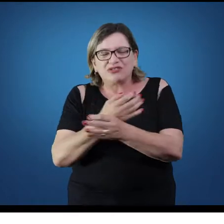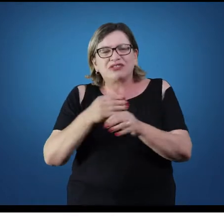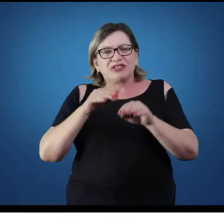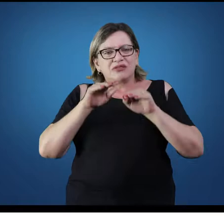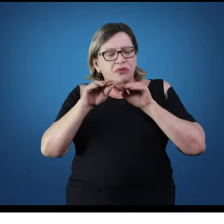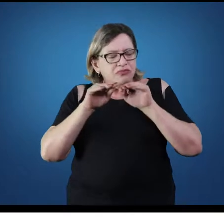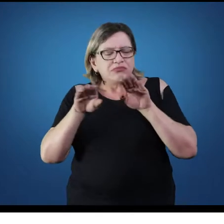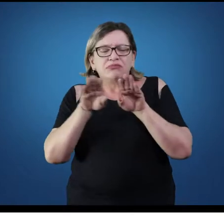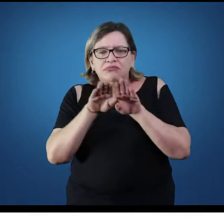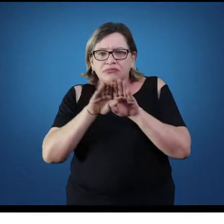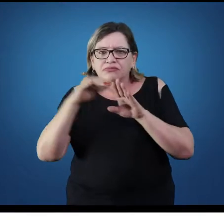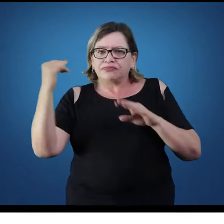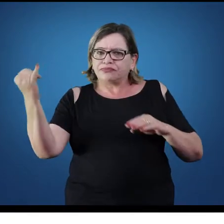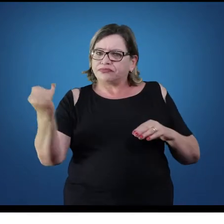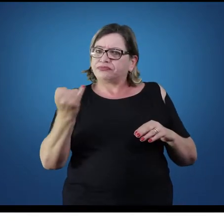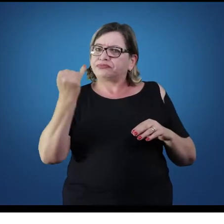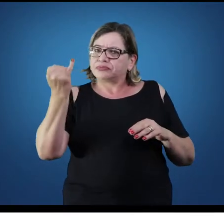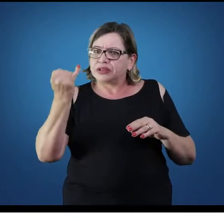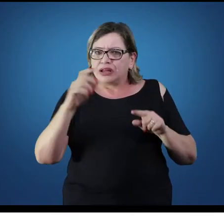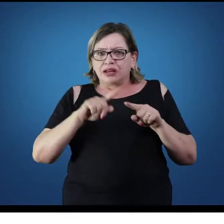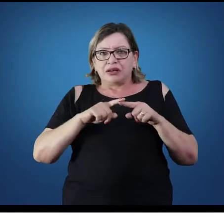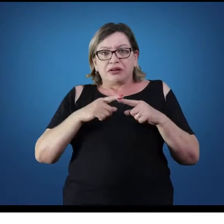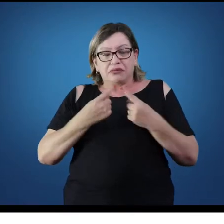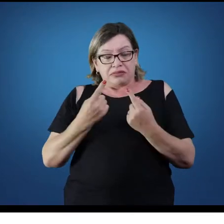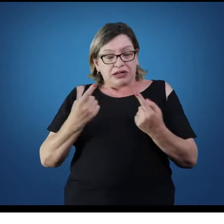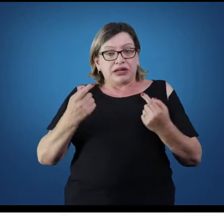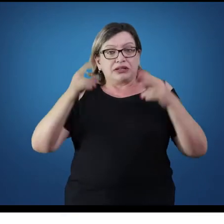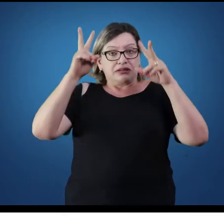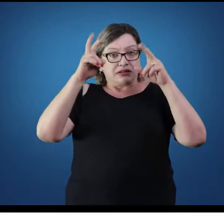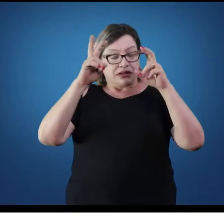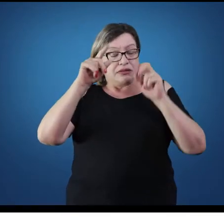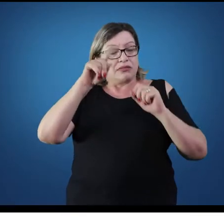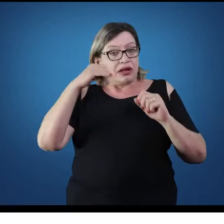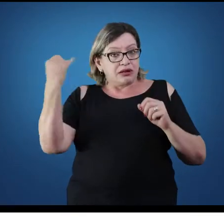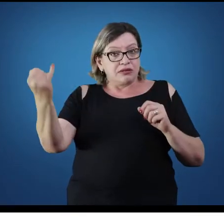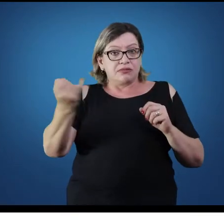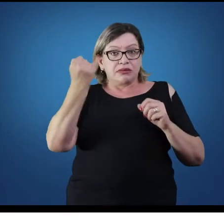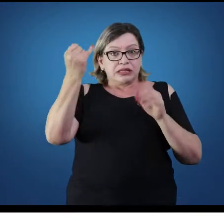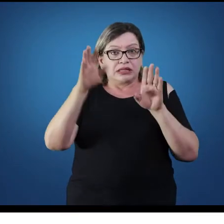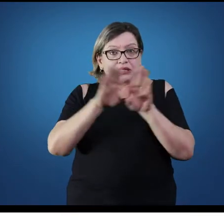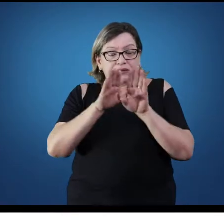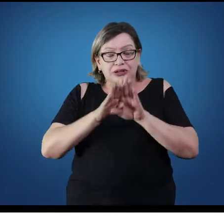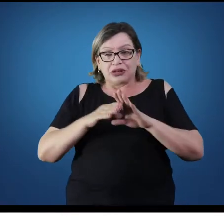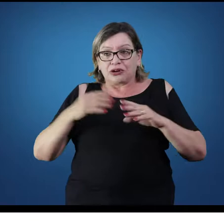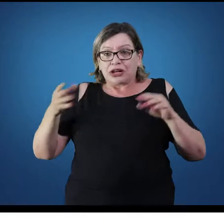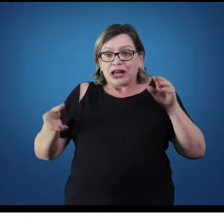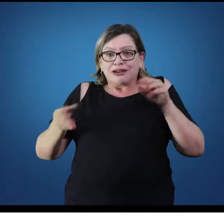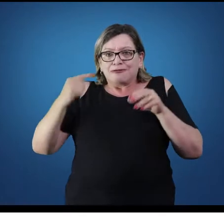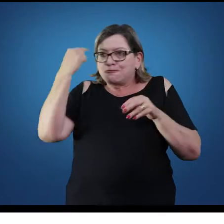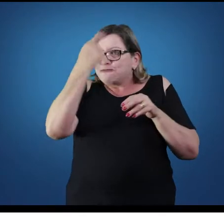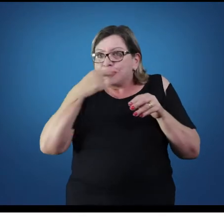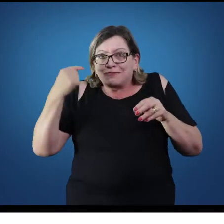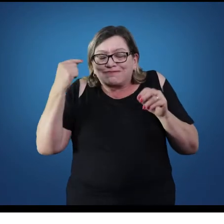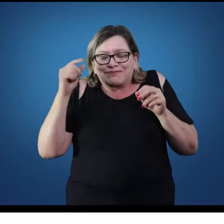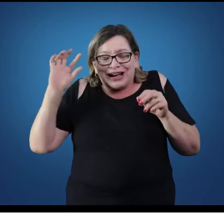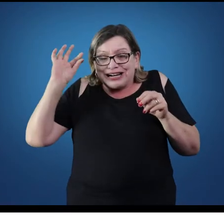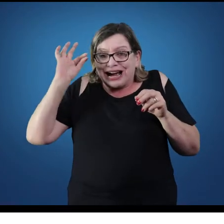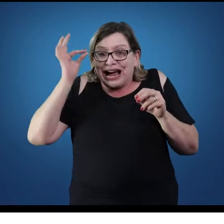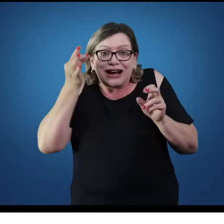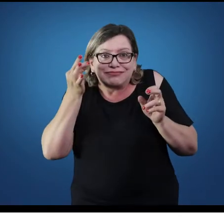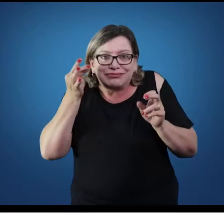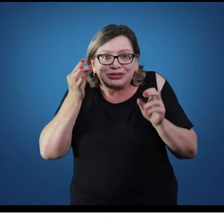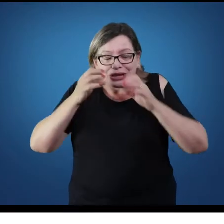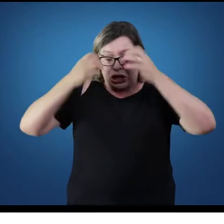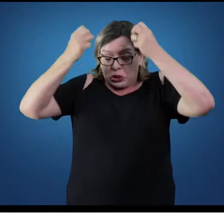temos aí um tempo que também é muito apertado para a gente conseguir passar tudo que existe do corpo humano. Então, por